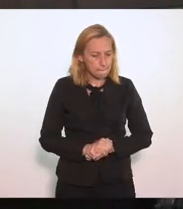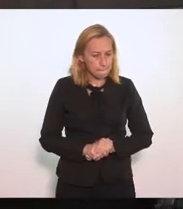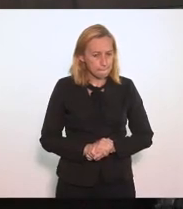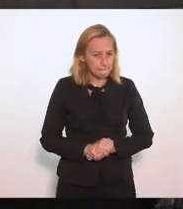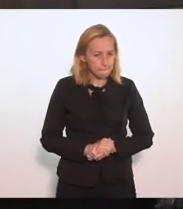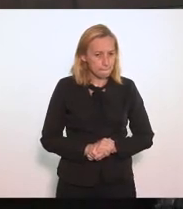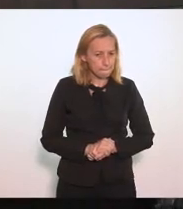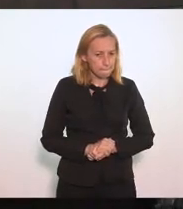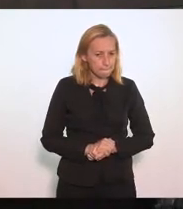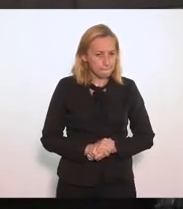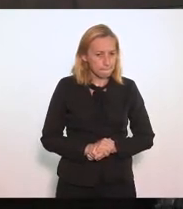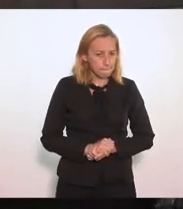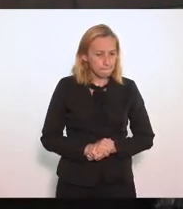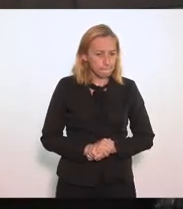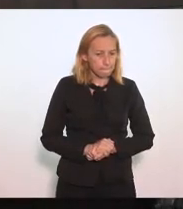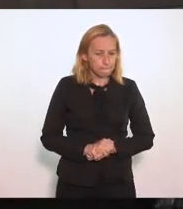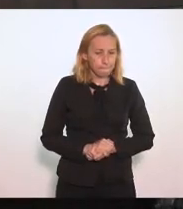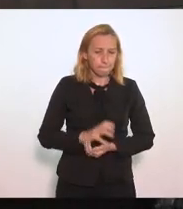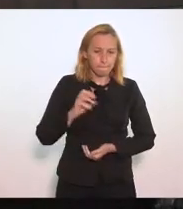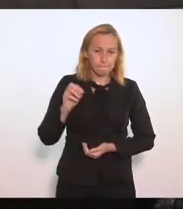Como professor Oretador